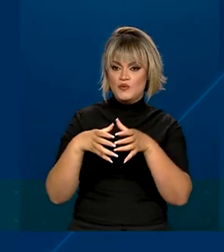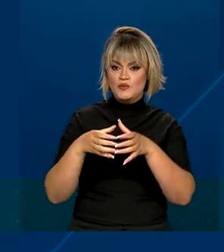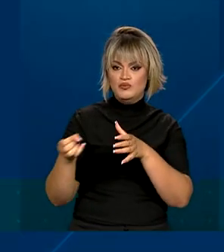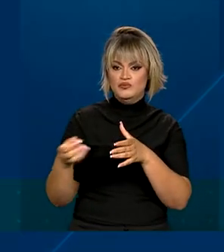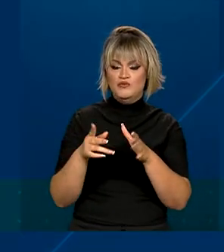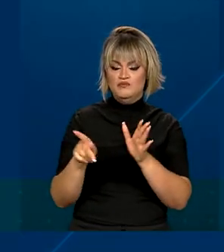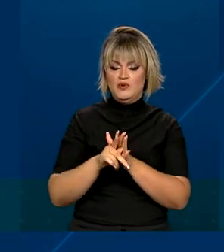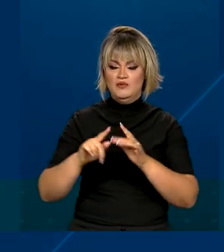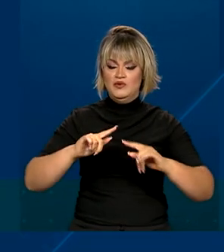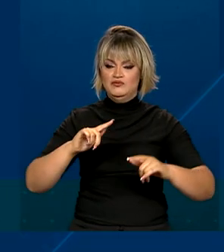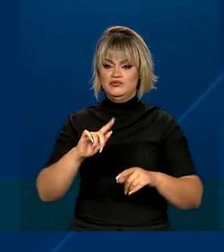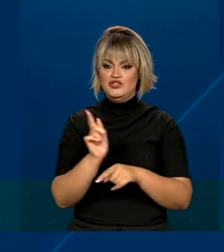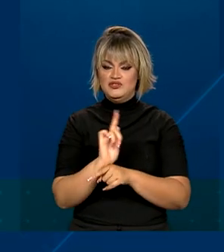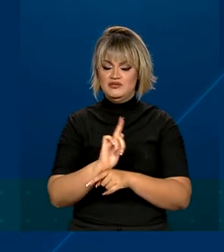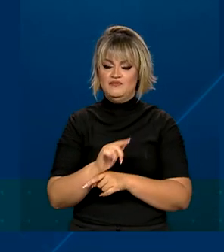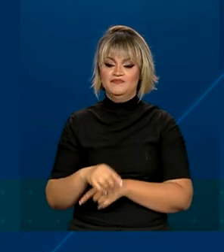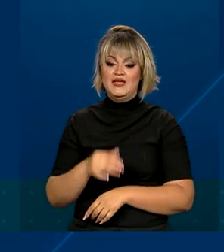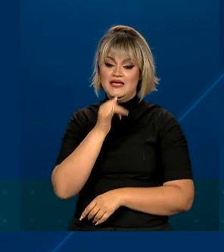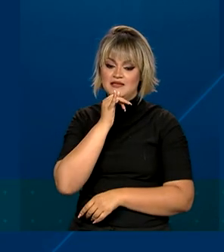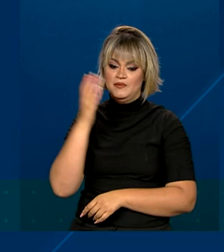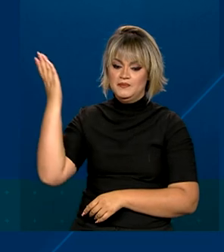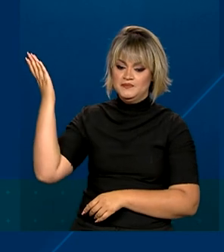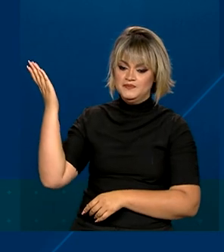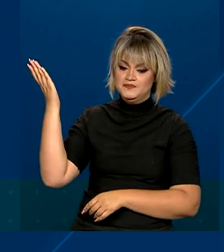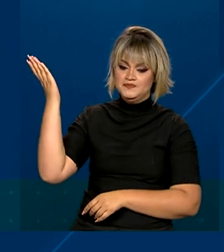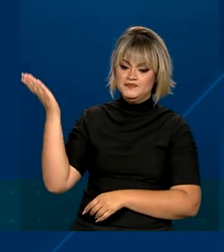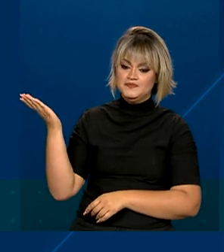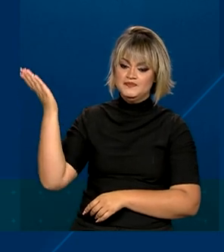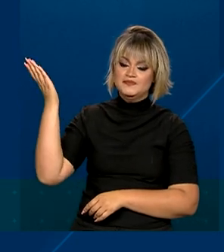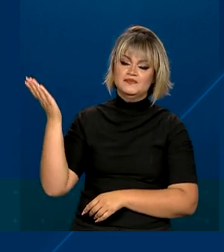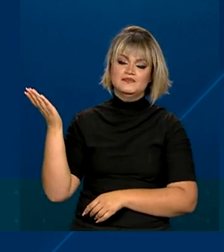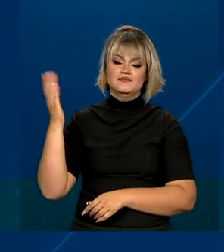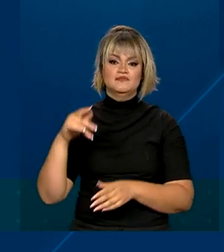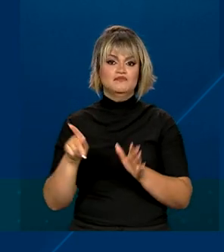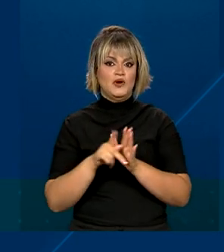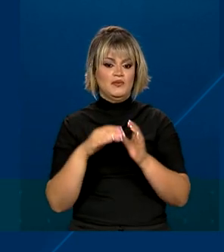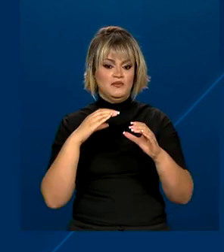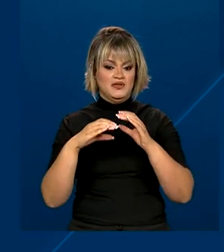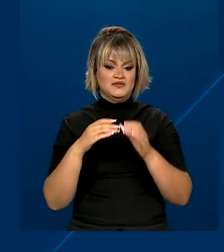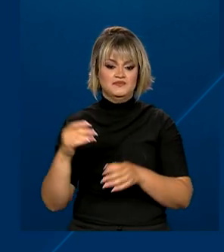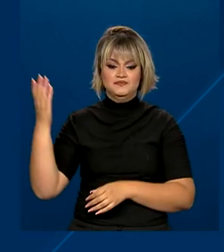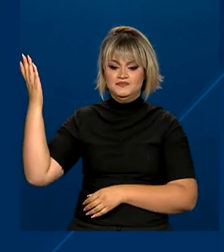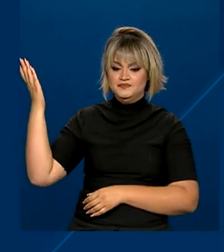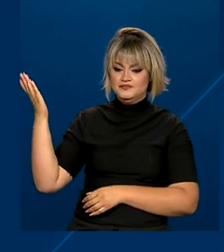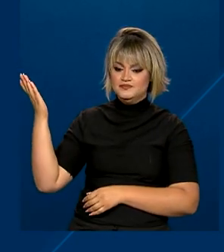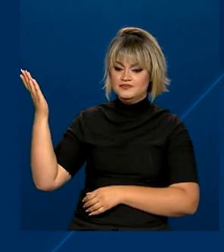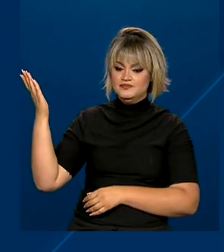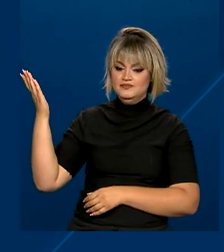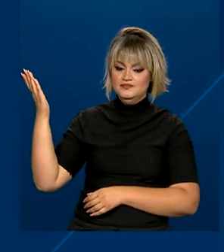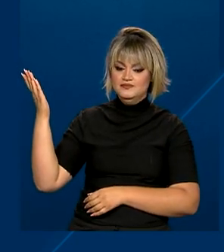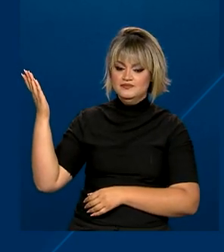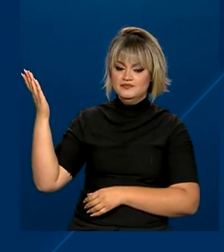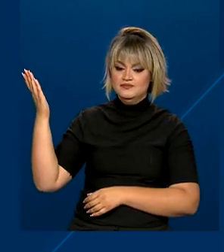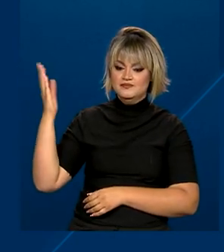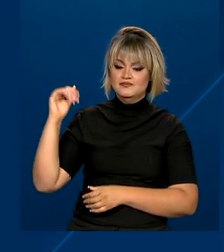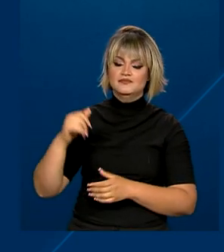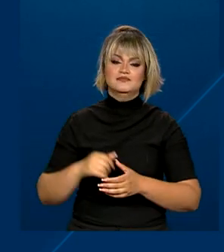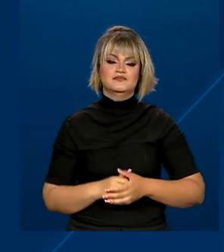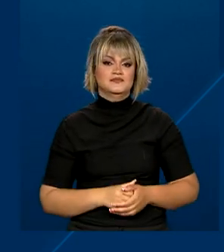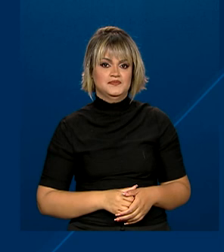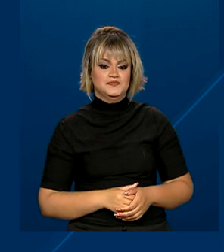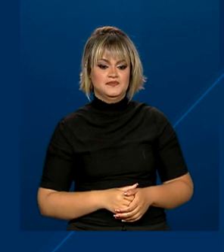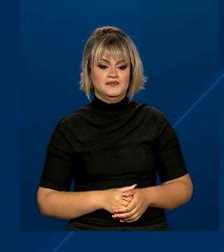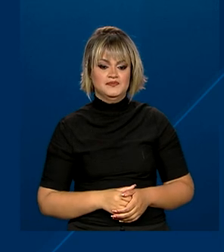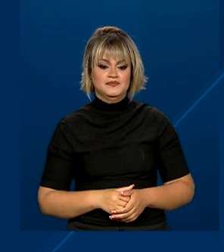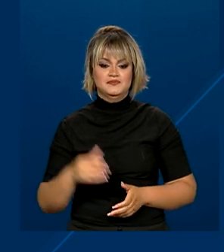Entre eles estão Paulo Bernardo e Jorge Bittar nas comunicações, Maria do Rosário e Silvio Almeida nos direitos